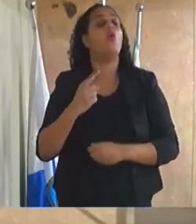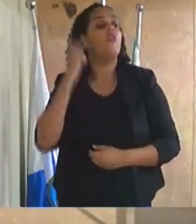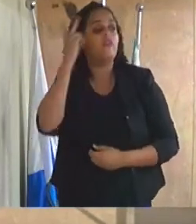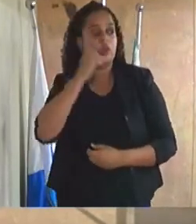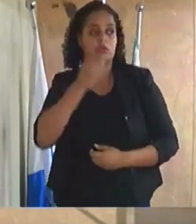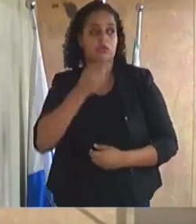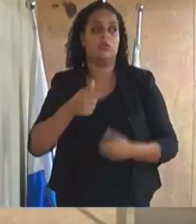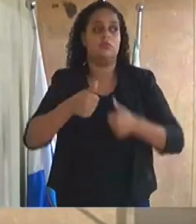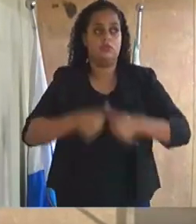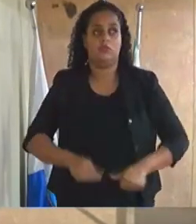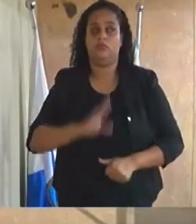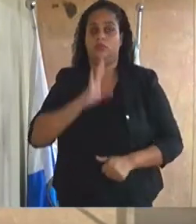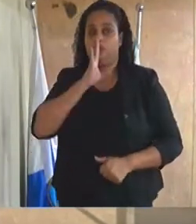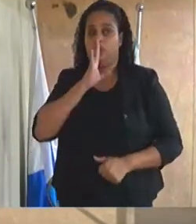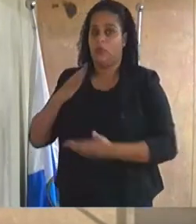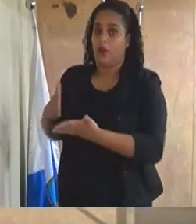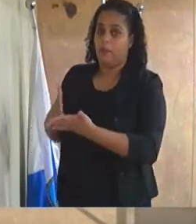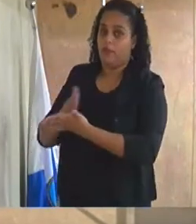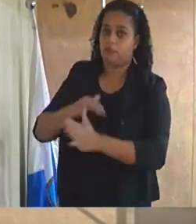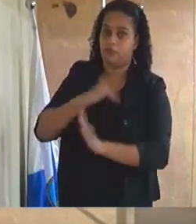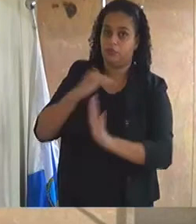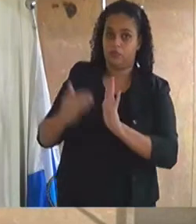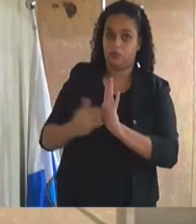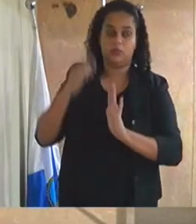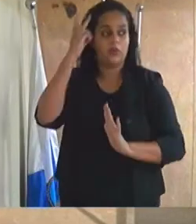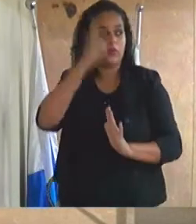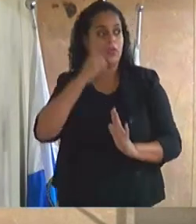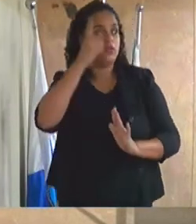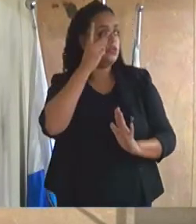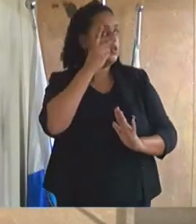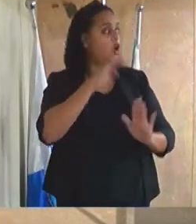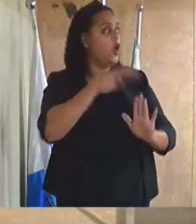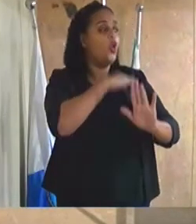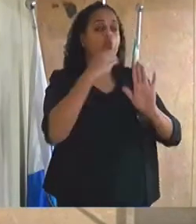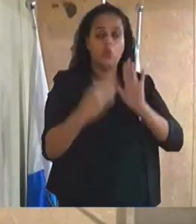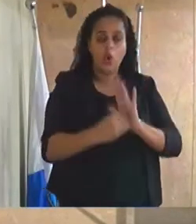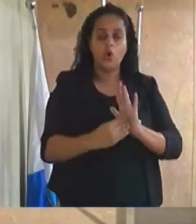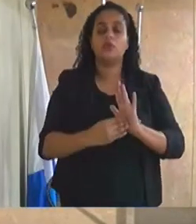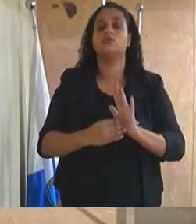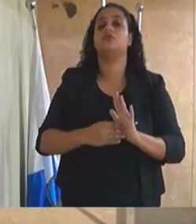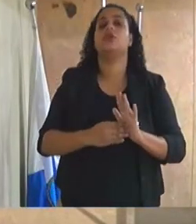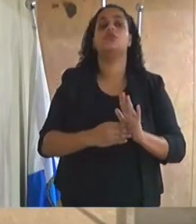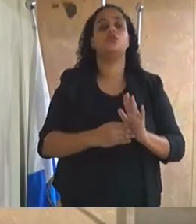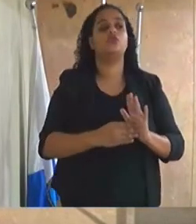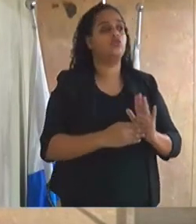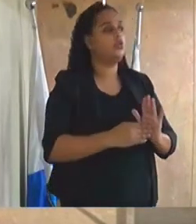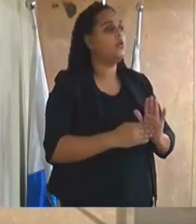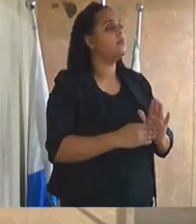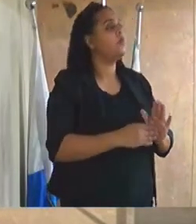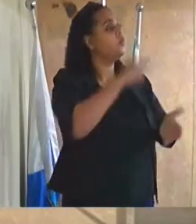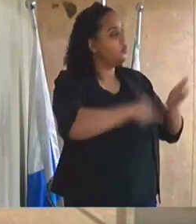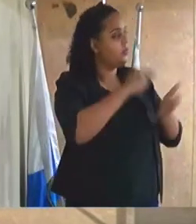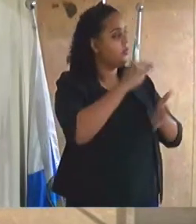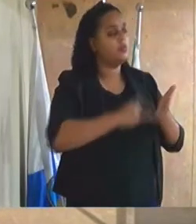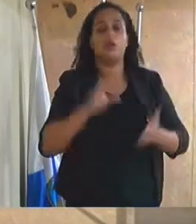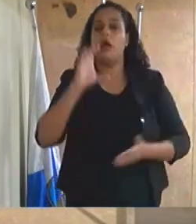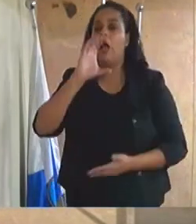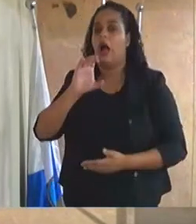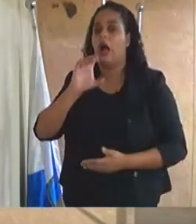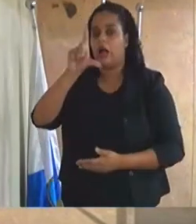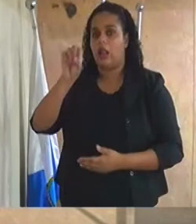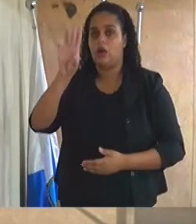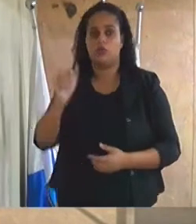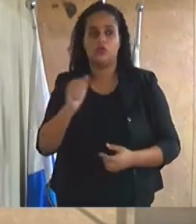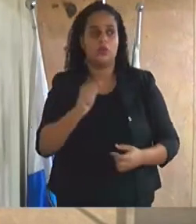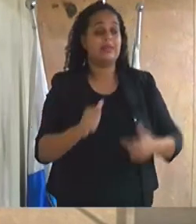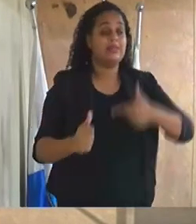estão aprovado por unanimidade todas as matérias a pedido do vereador Cláudio Tomás em segunda